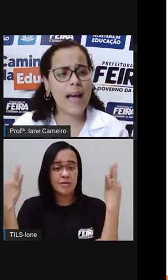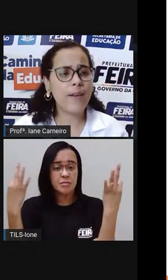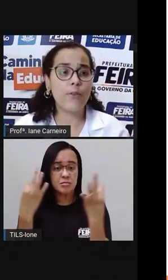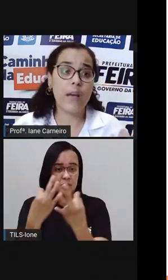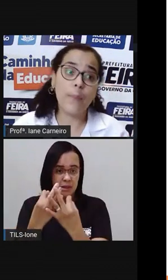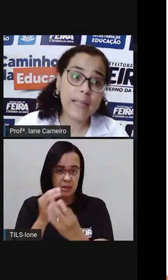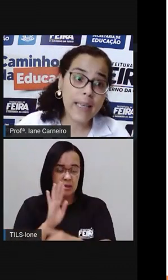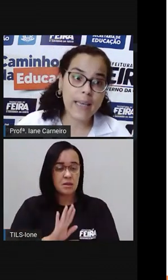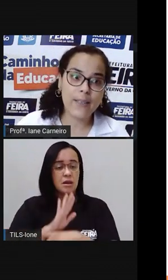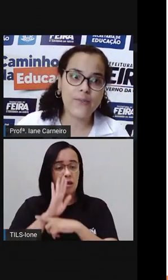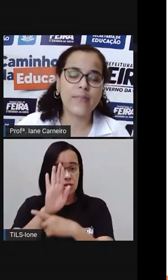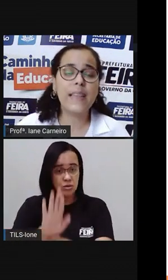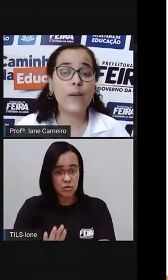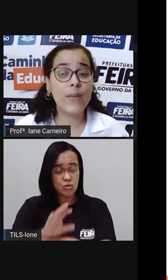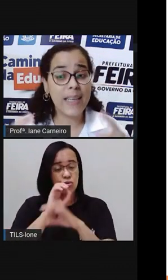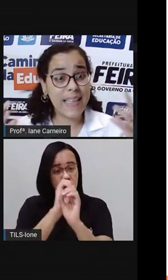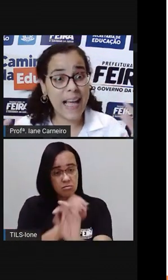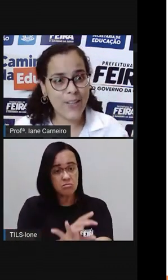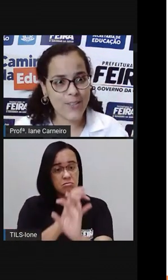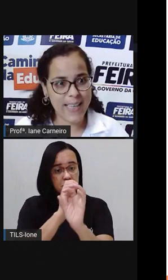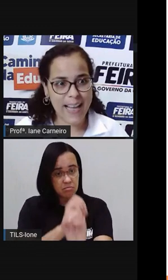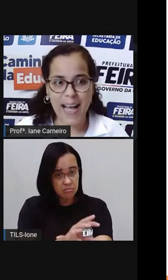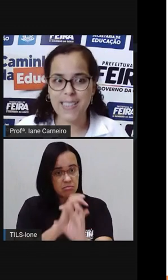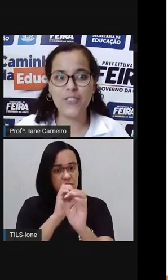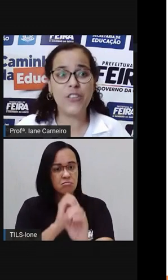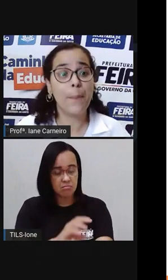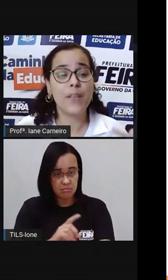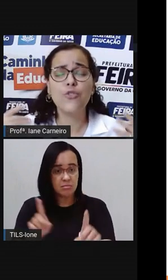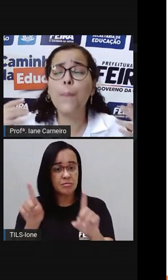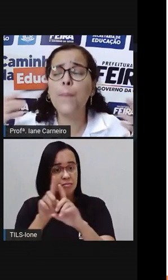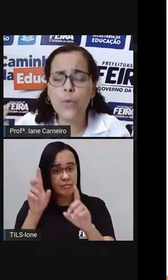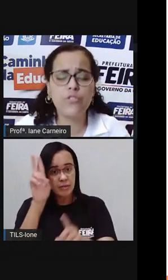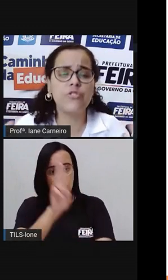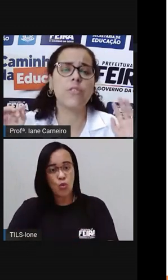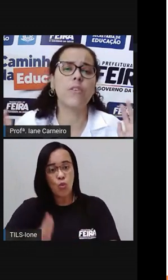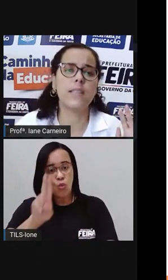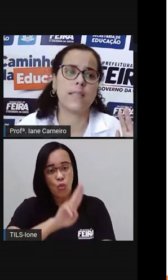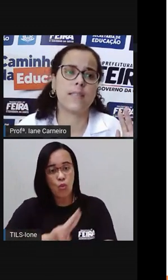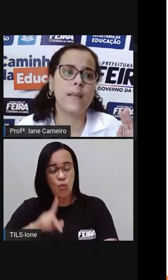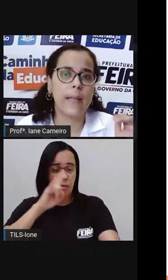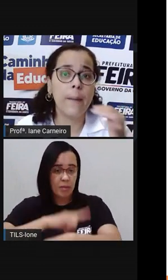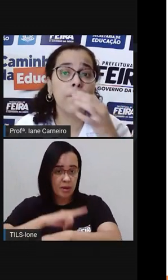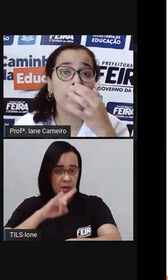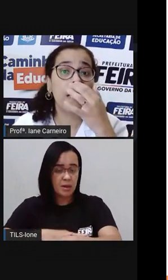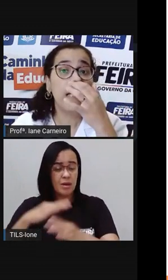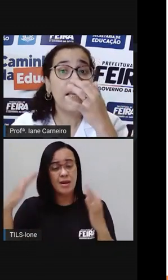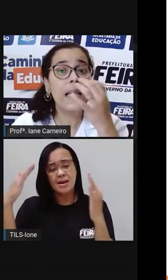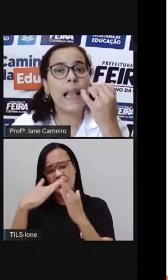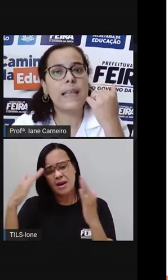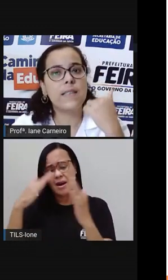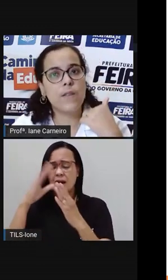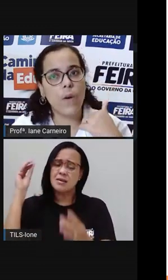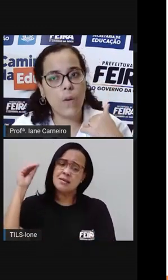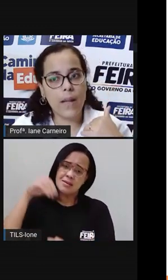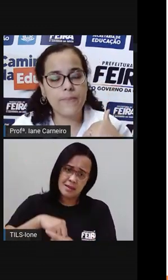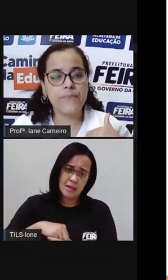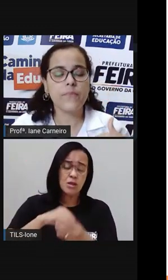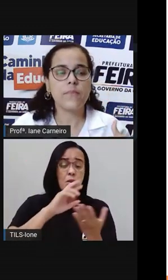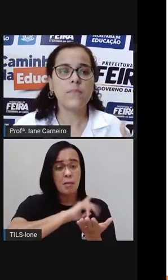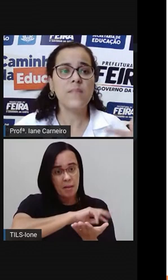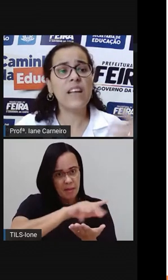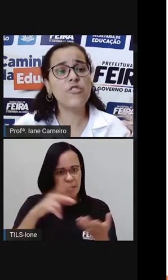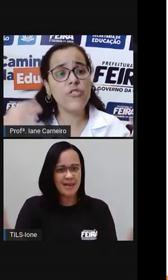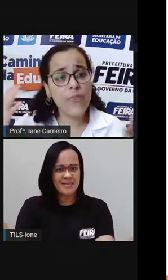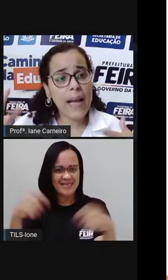Te ensinaram a usar o banheiro, né? Então, na nossa casa, a gente aprende um monte de coisas, né? E lá na escola,